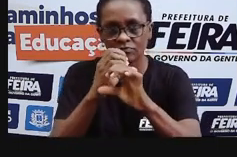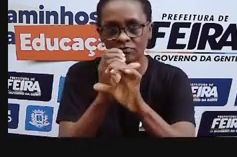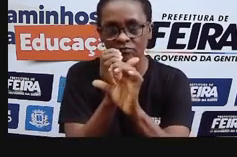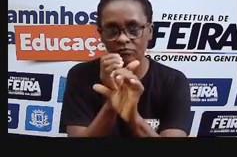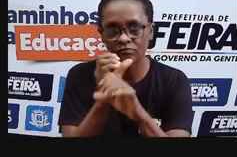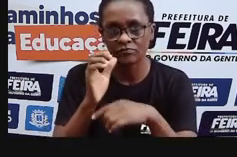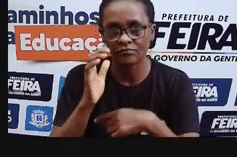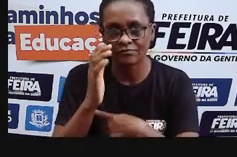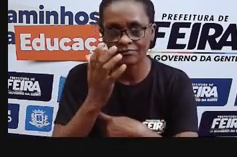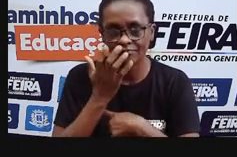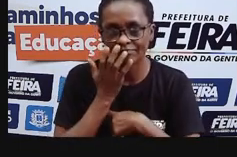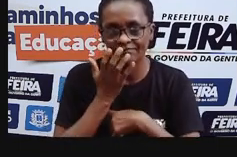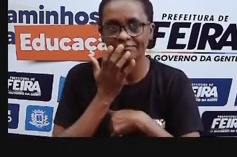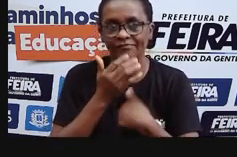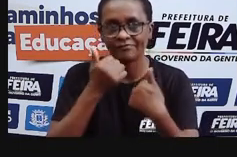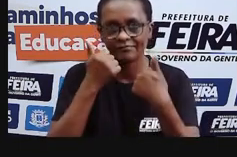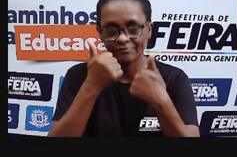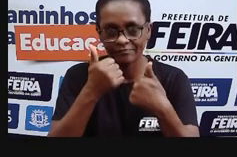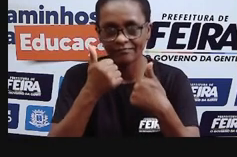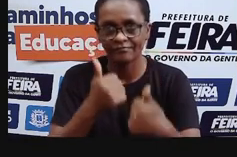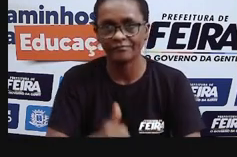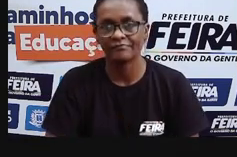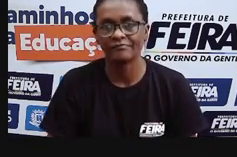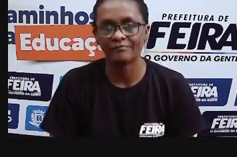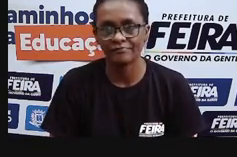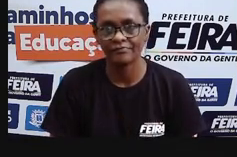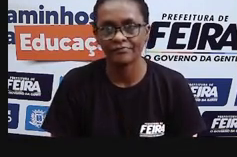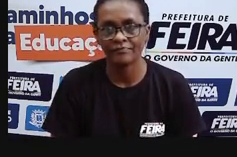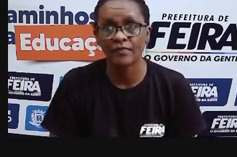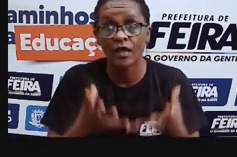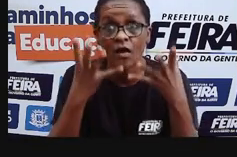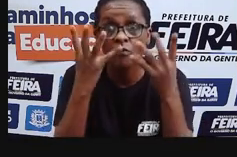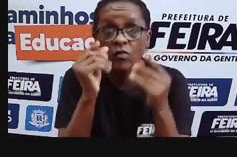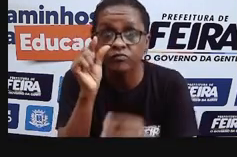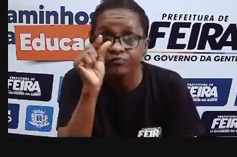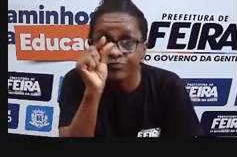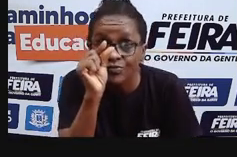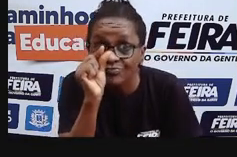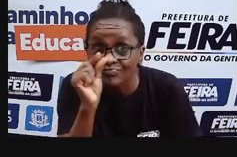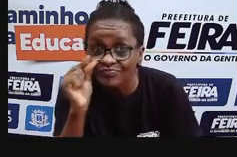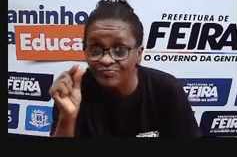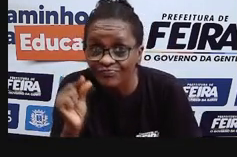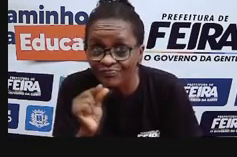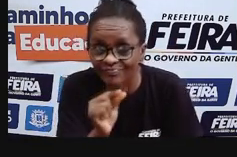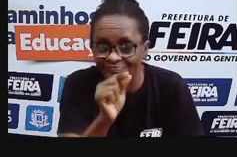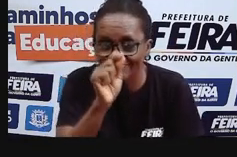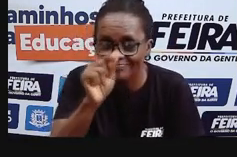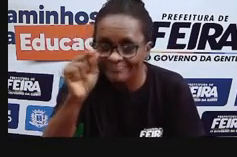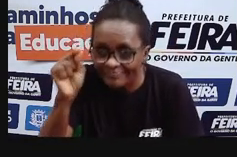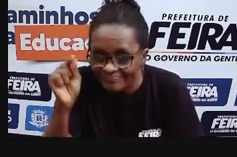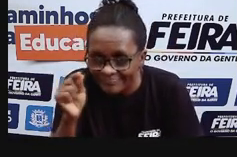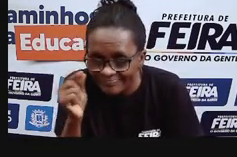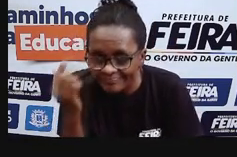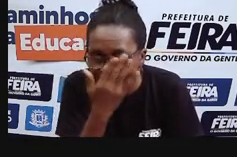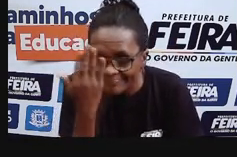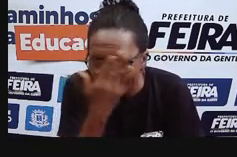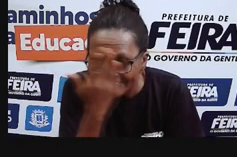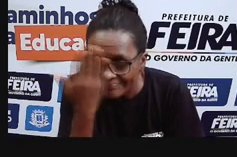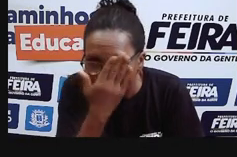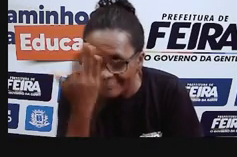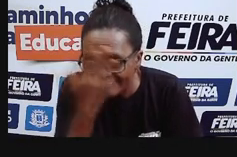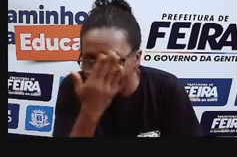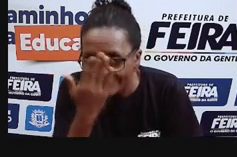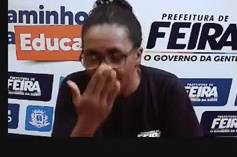o que a gente chama de várias lentes objetivas, que elas vão ampliar em 10